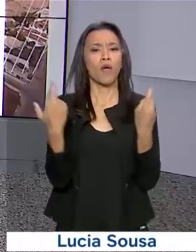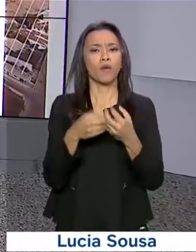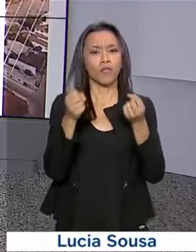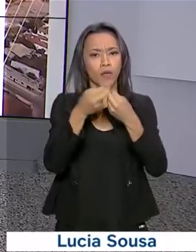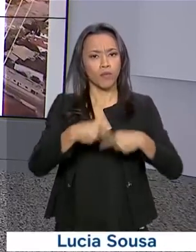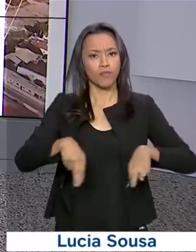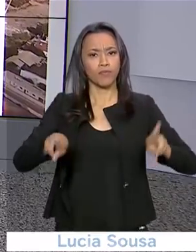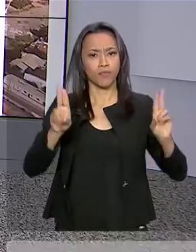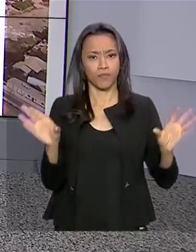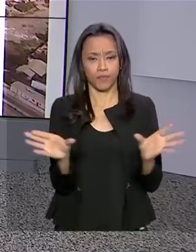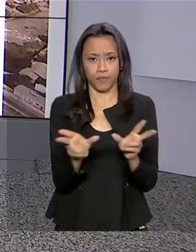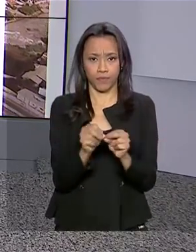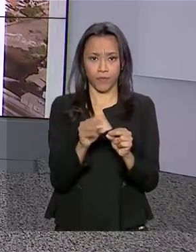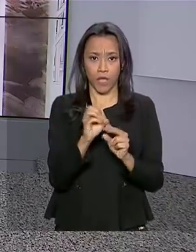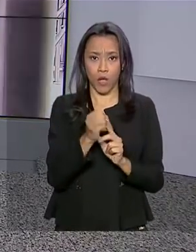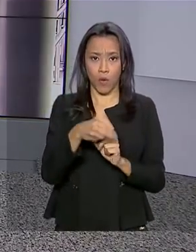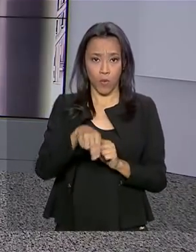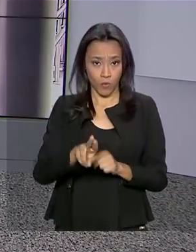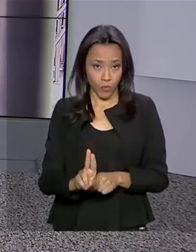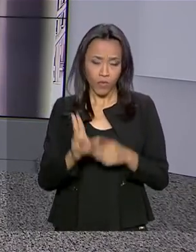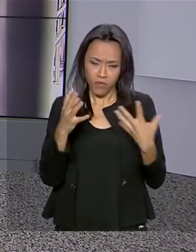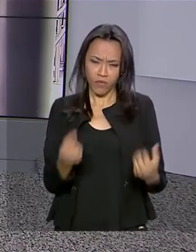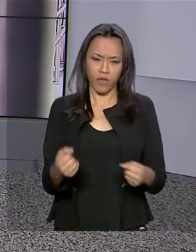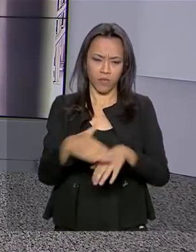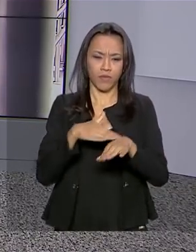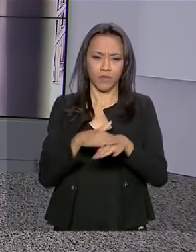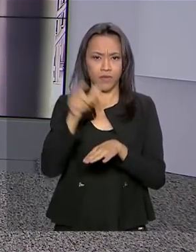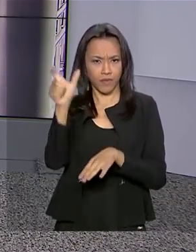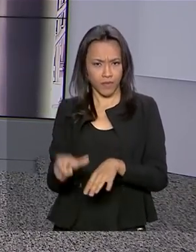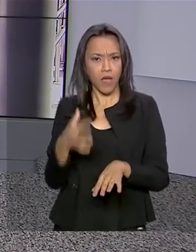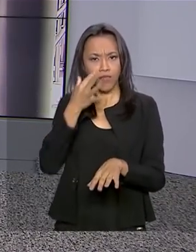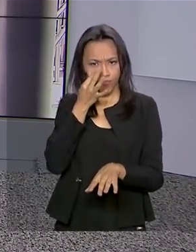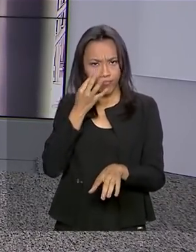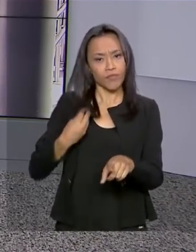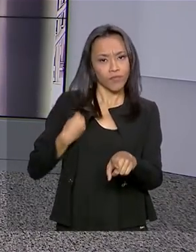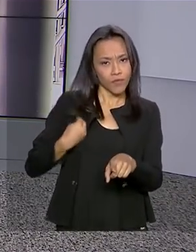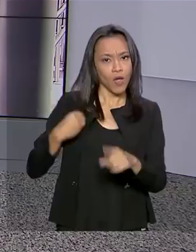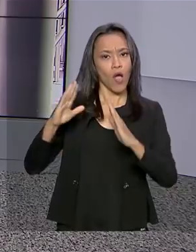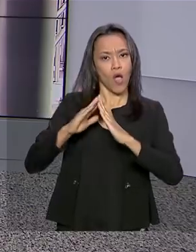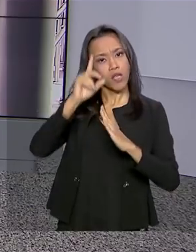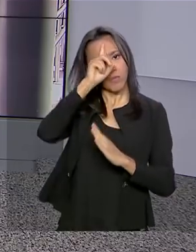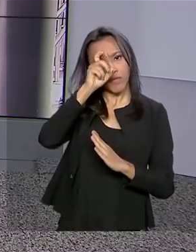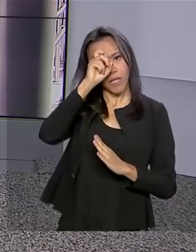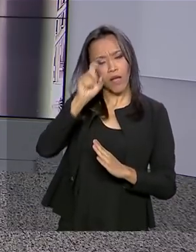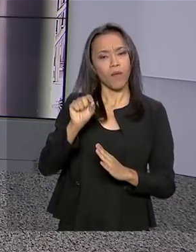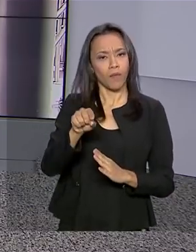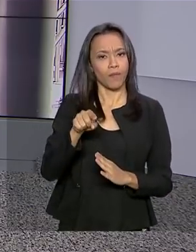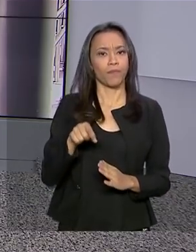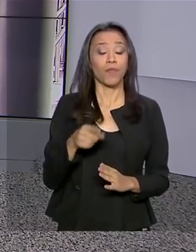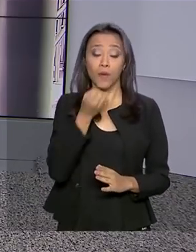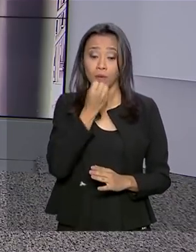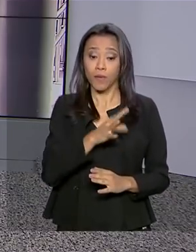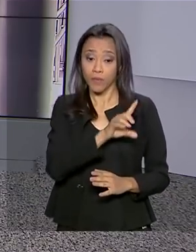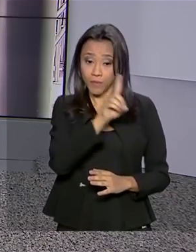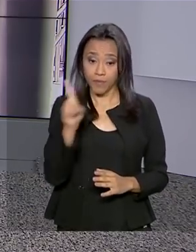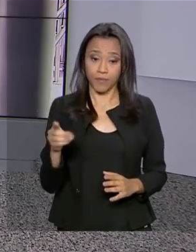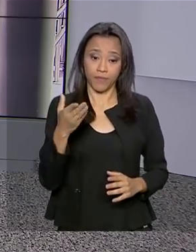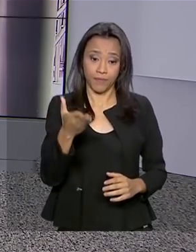Vamos então até a capital paulista. Ricardo Ferraz continua no hospital acompanhando toda a movimentação. Ricardo, bom dia pra você.